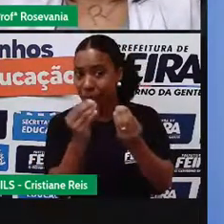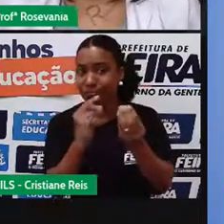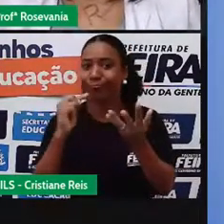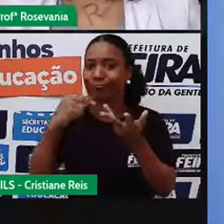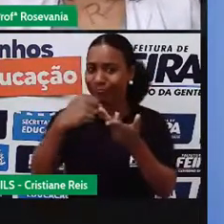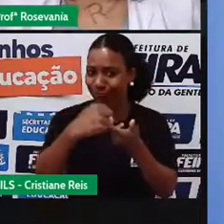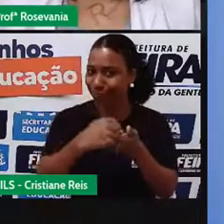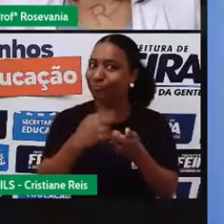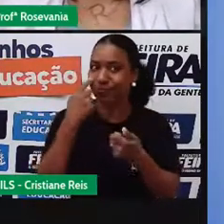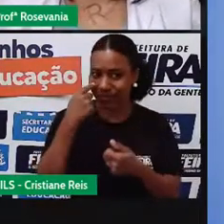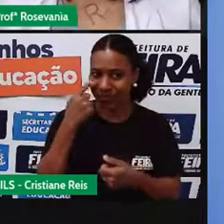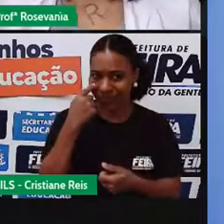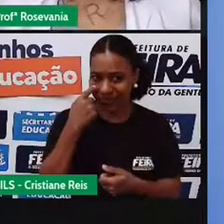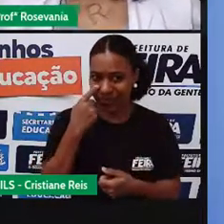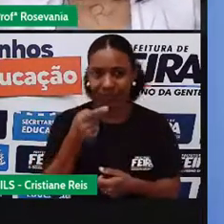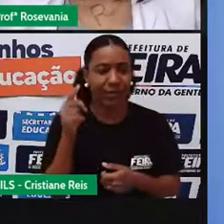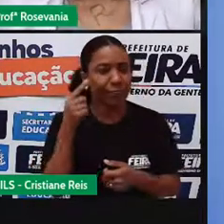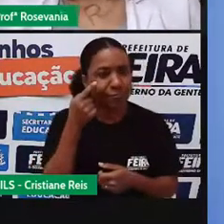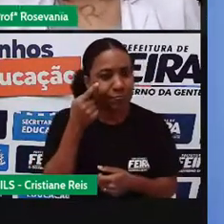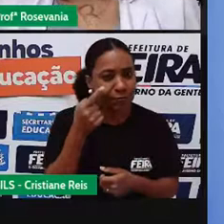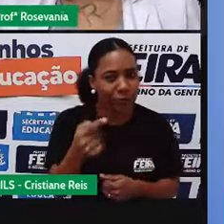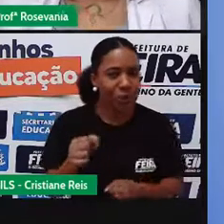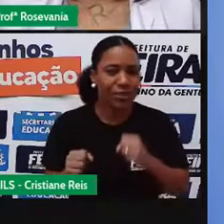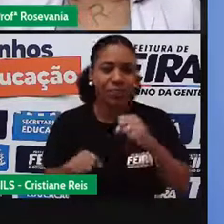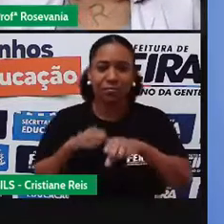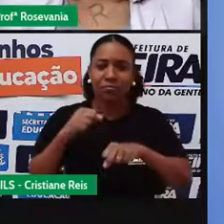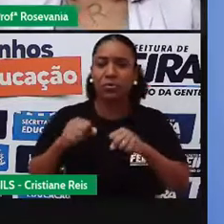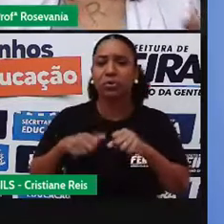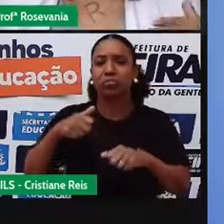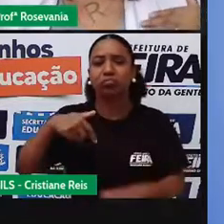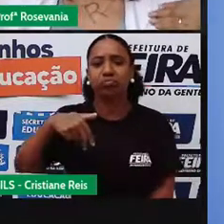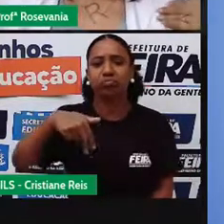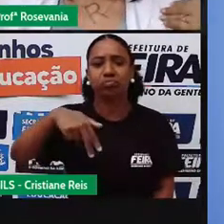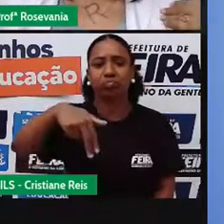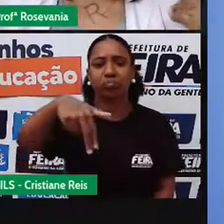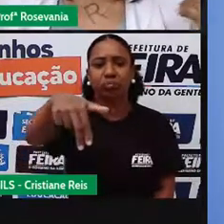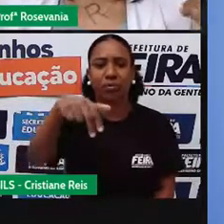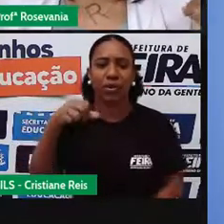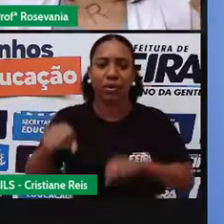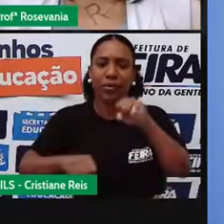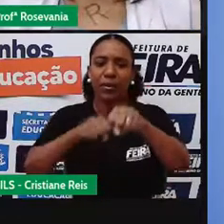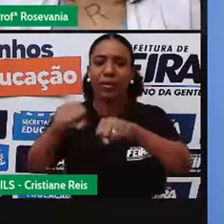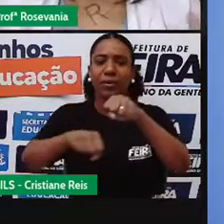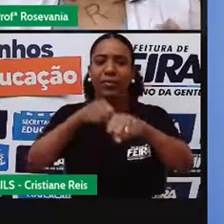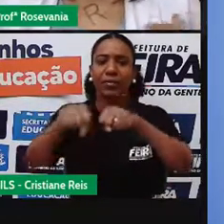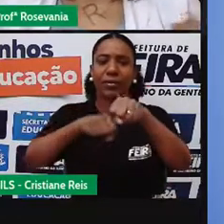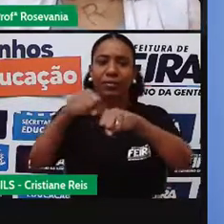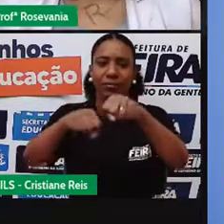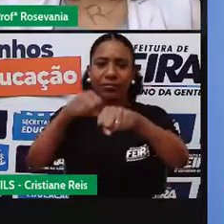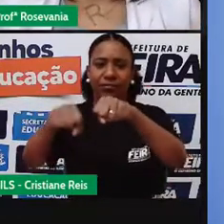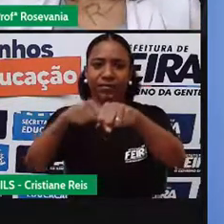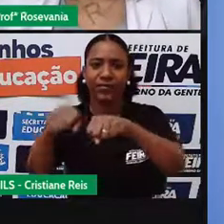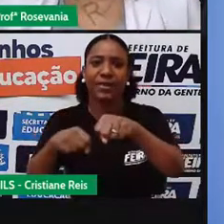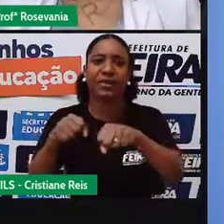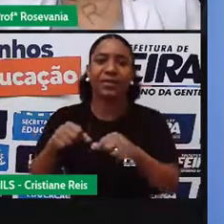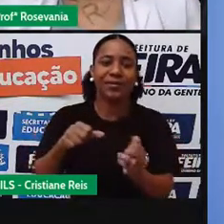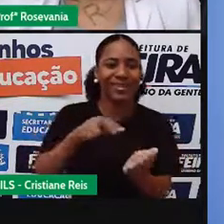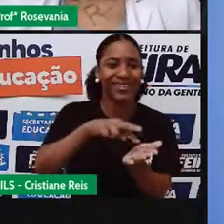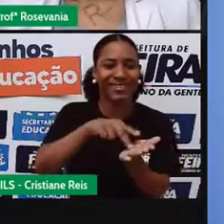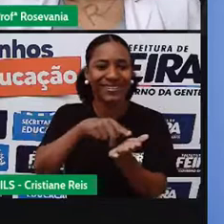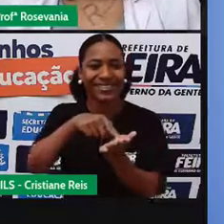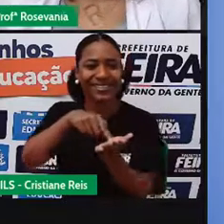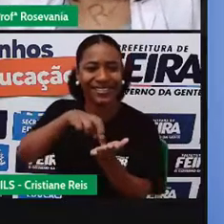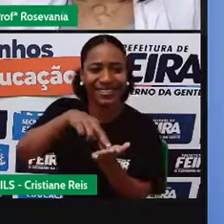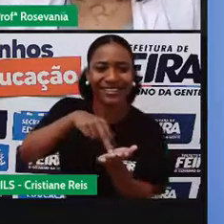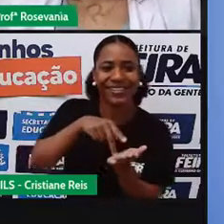a atenção, né, para caminhar, para pedalar, para você andar de patins, né,